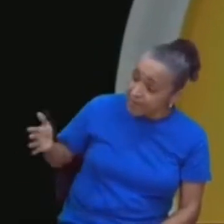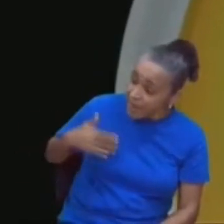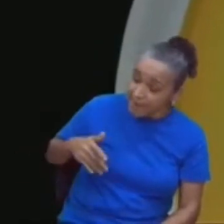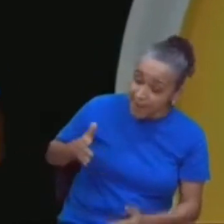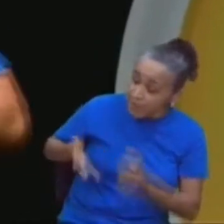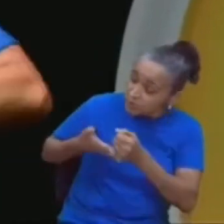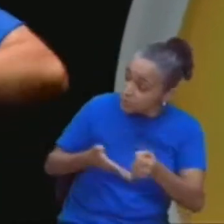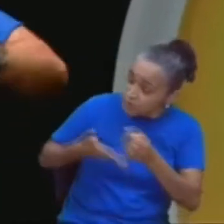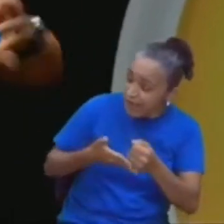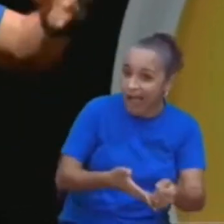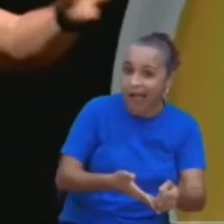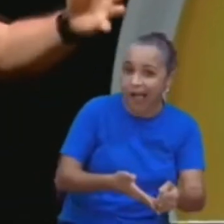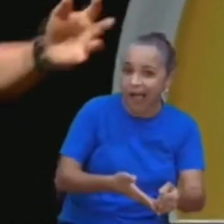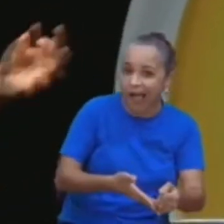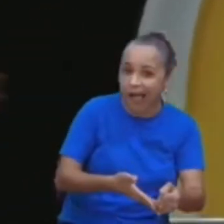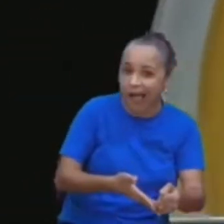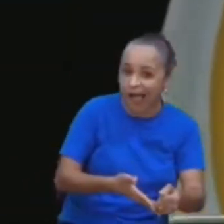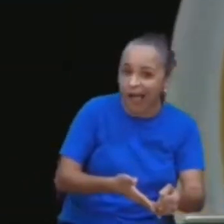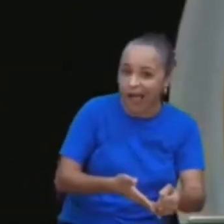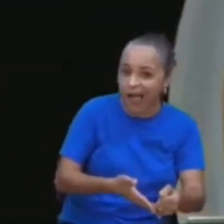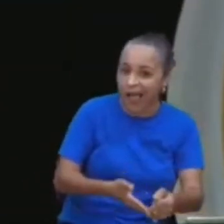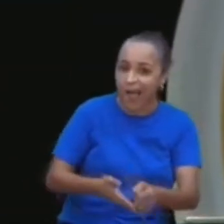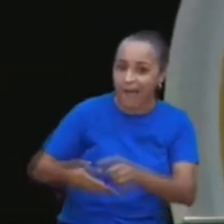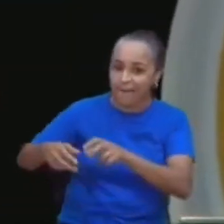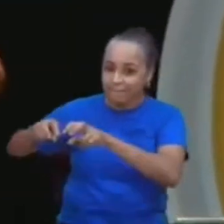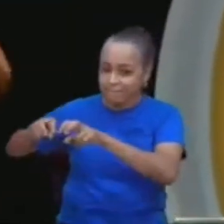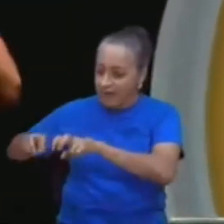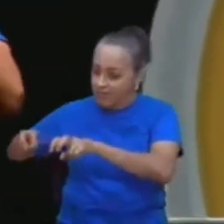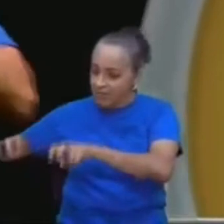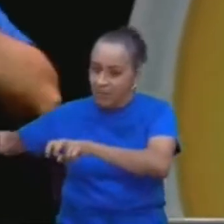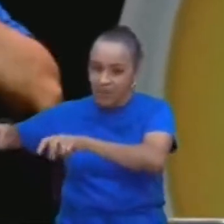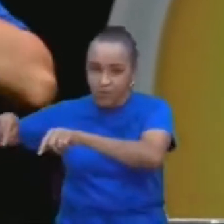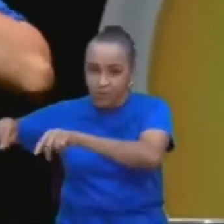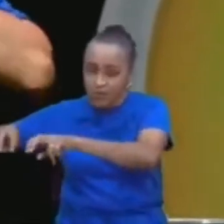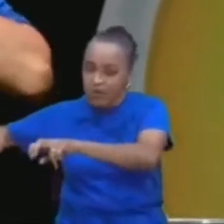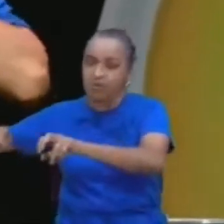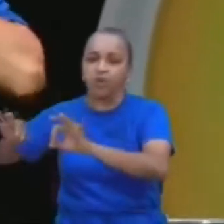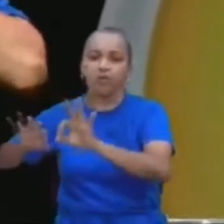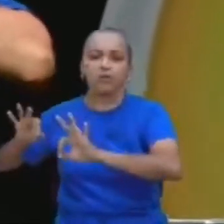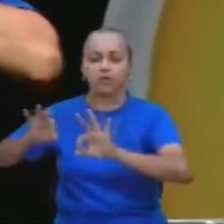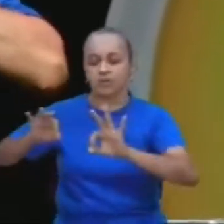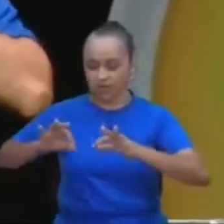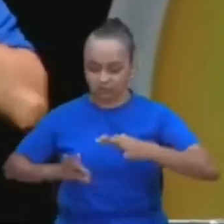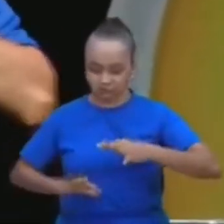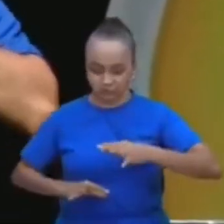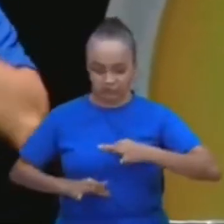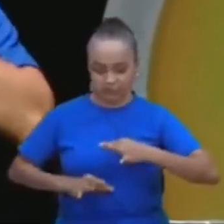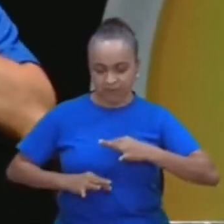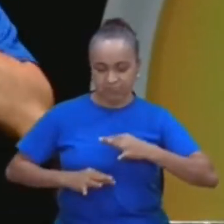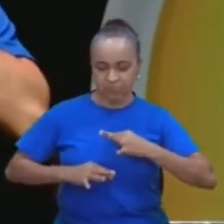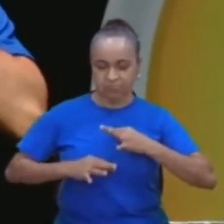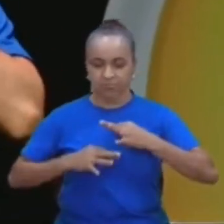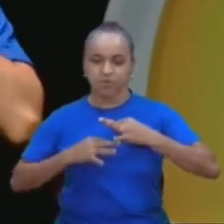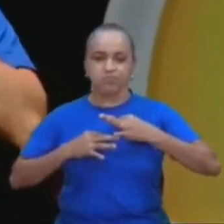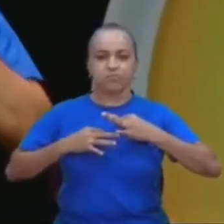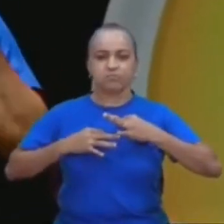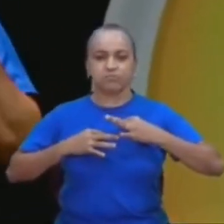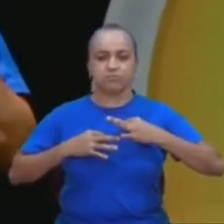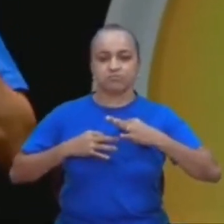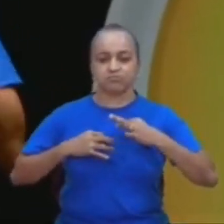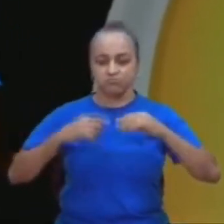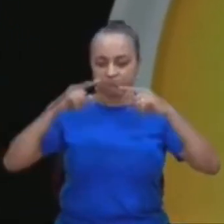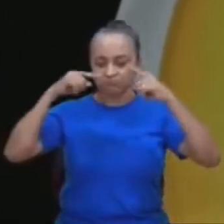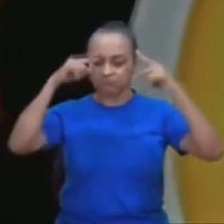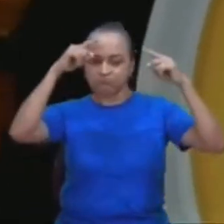só que, lá dentro do barco, eles estão, se arrumando, para uma festa, e